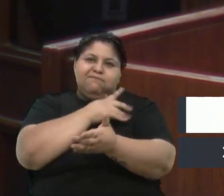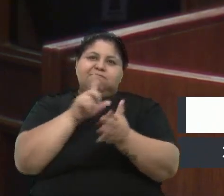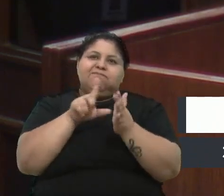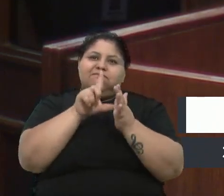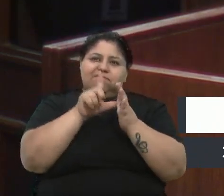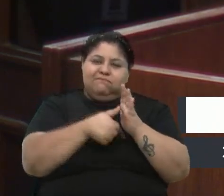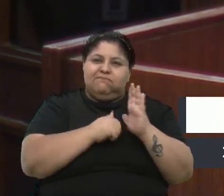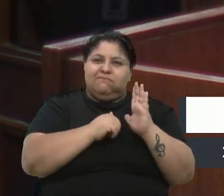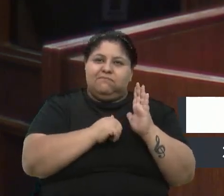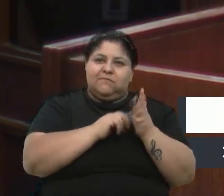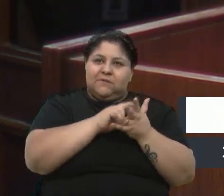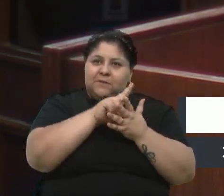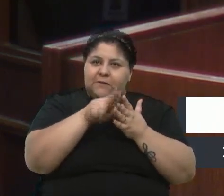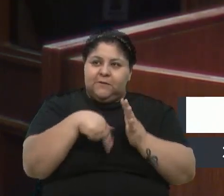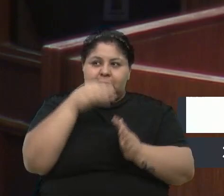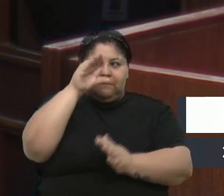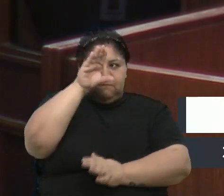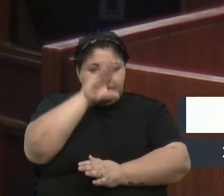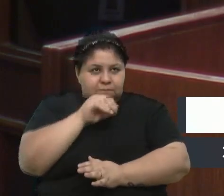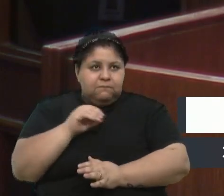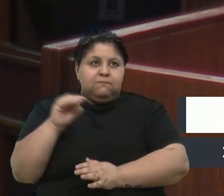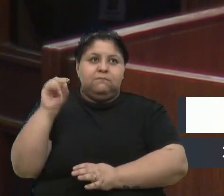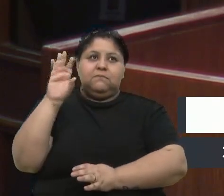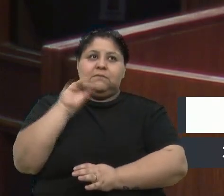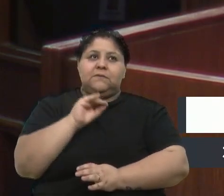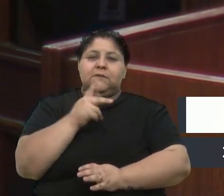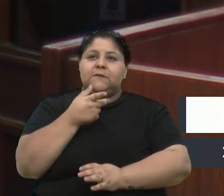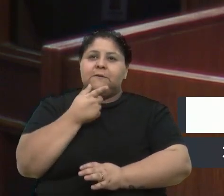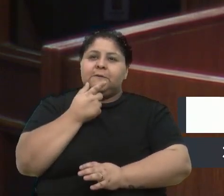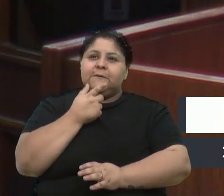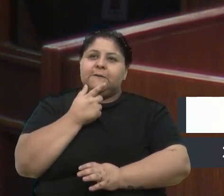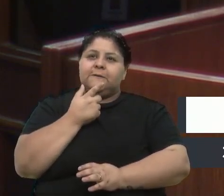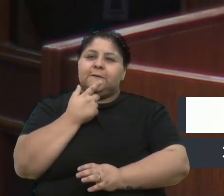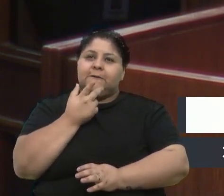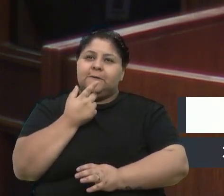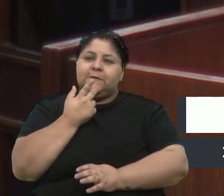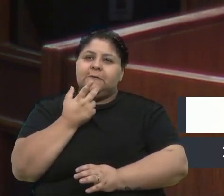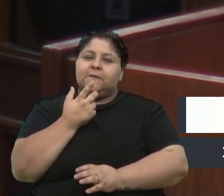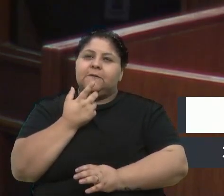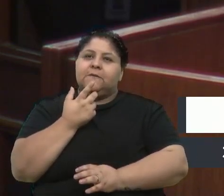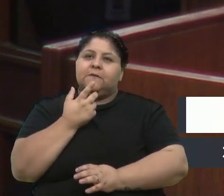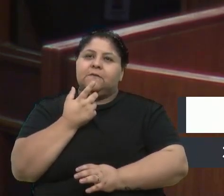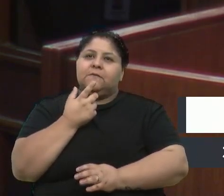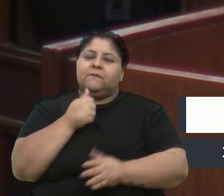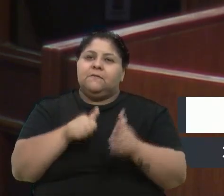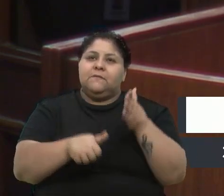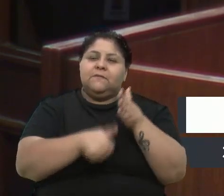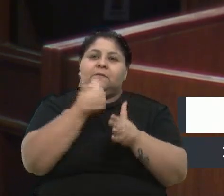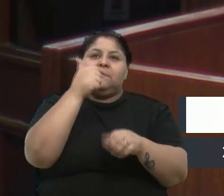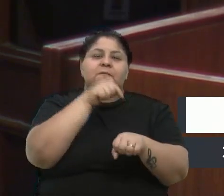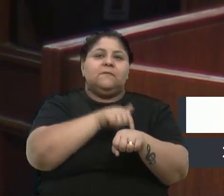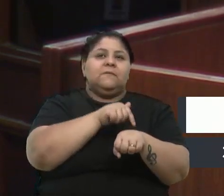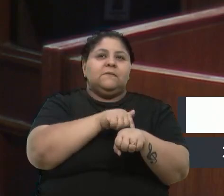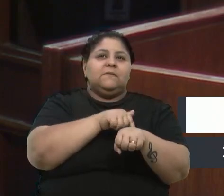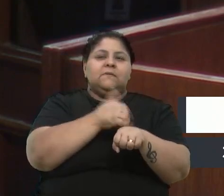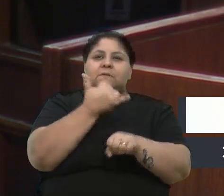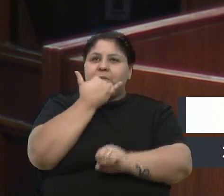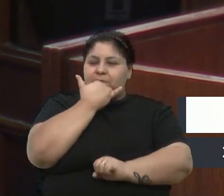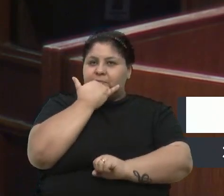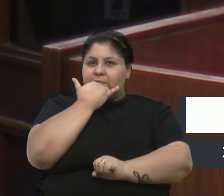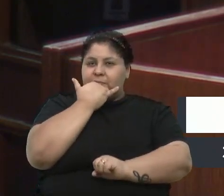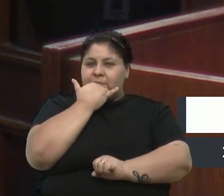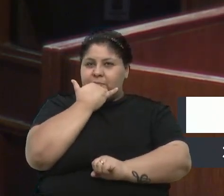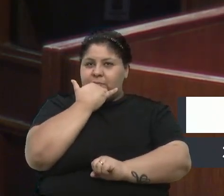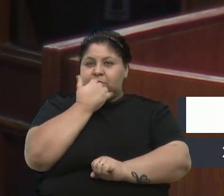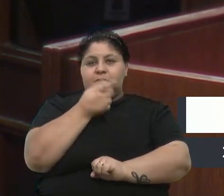série de outras observações sobre, ela diz, o melhor momento de hoje, me perdoa, mas nem vou